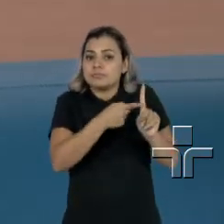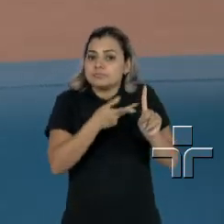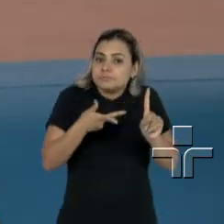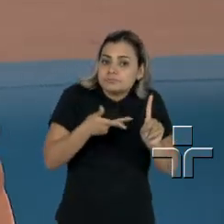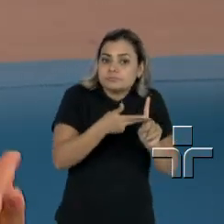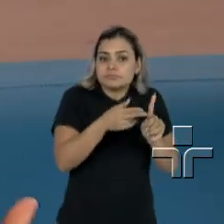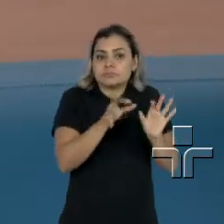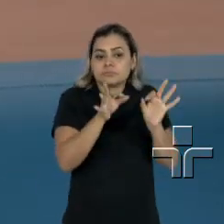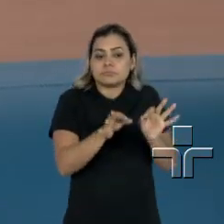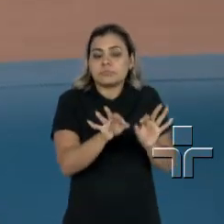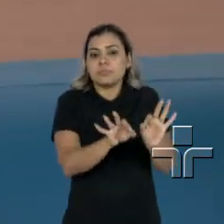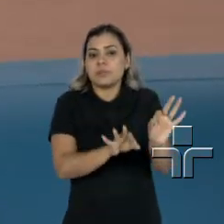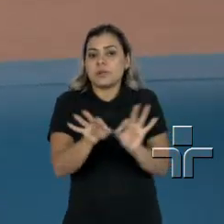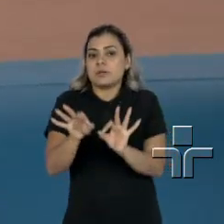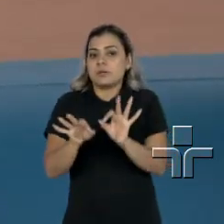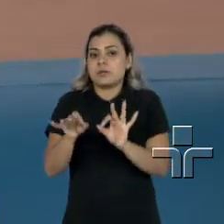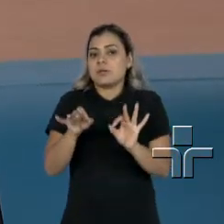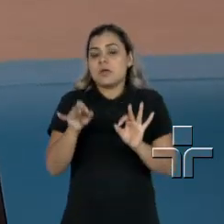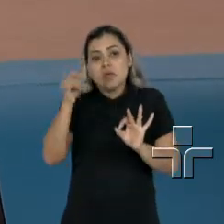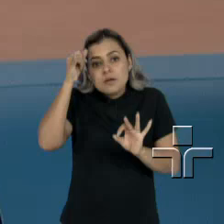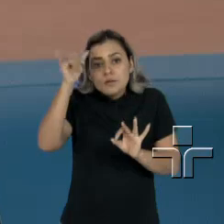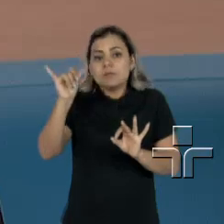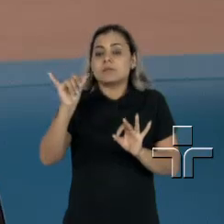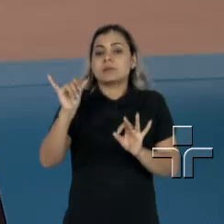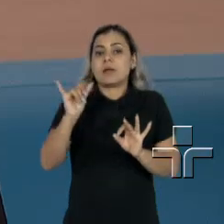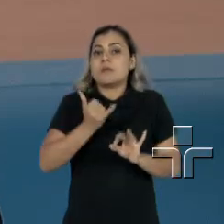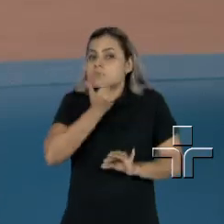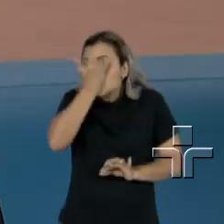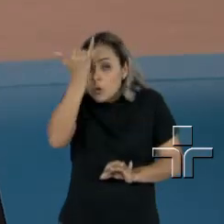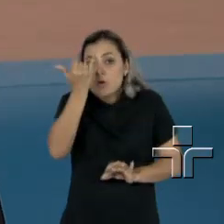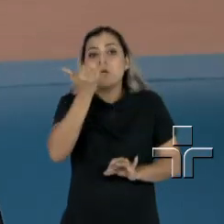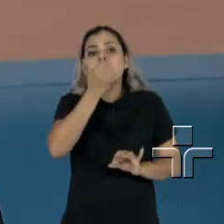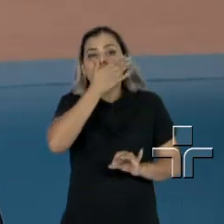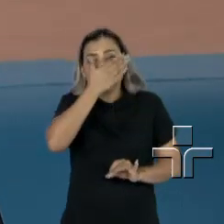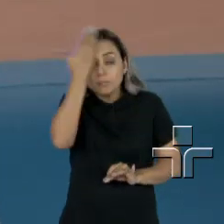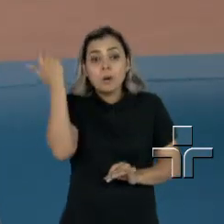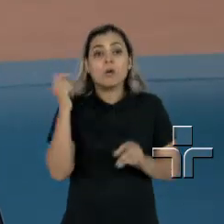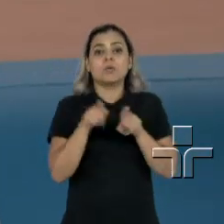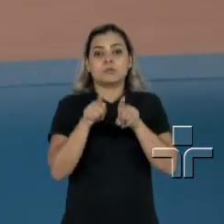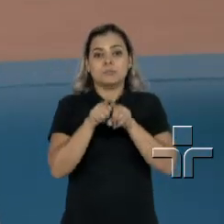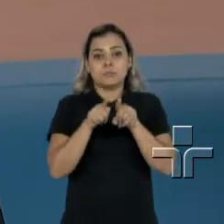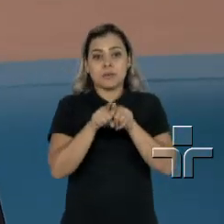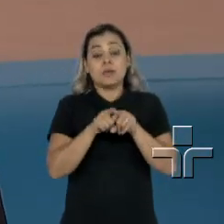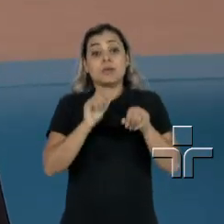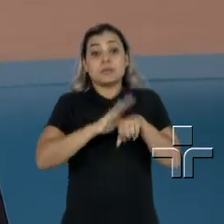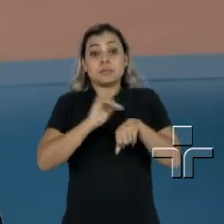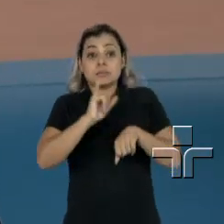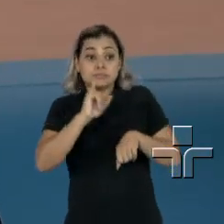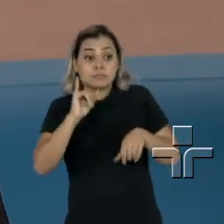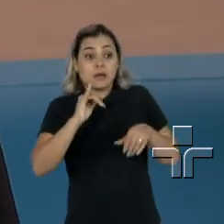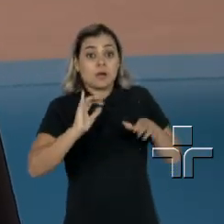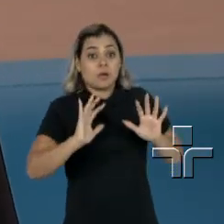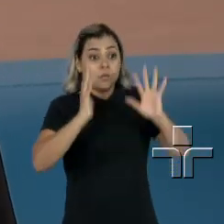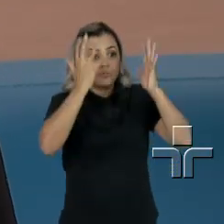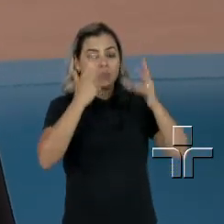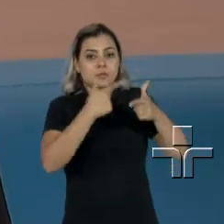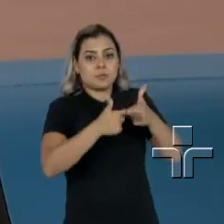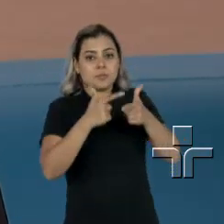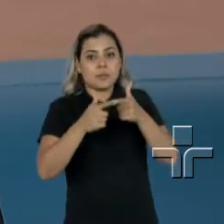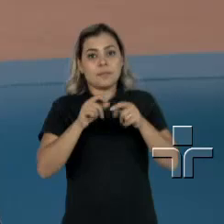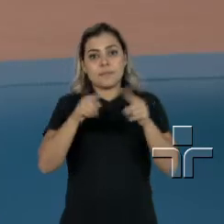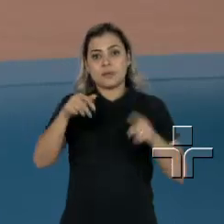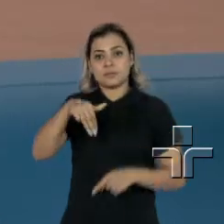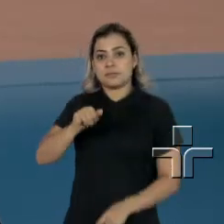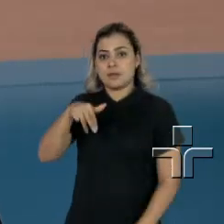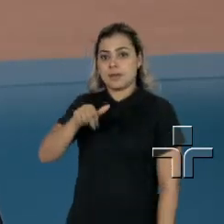programado, que não tenha nenhuma intercorrência, nenhuma alteração ou algum caso inesperado. Com relação à Marina, eu queria